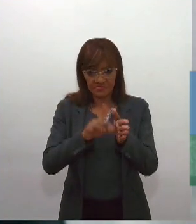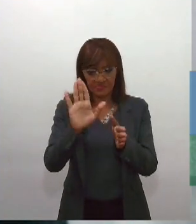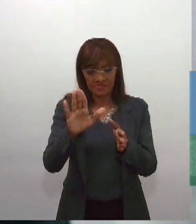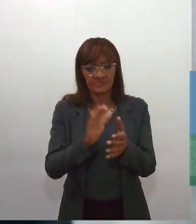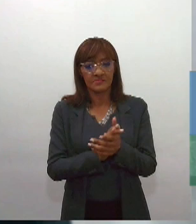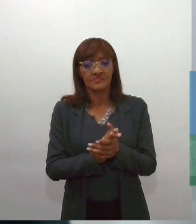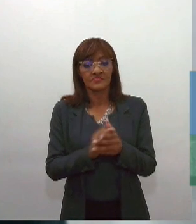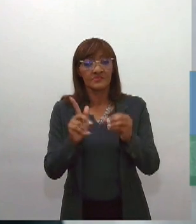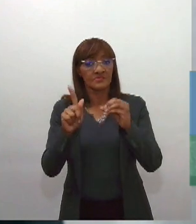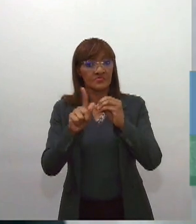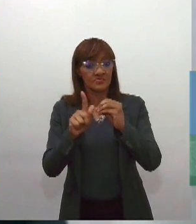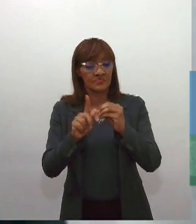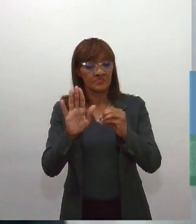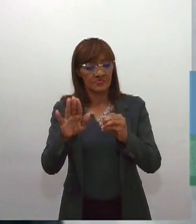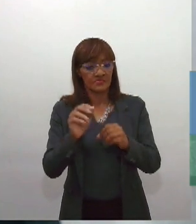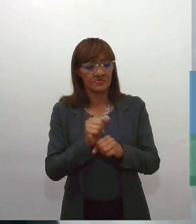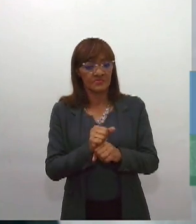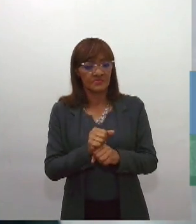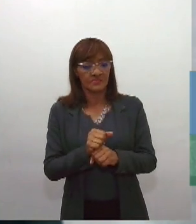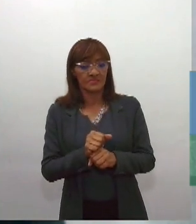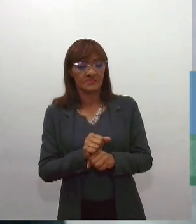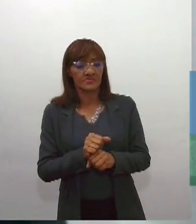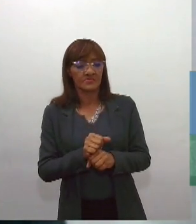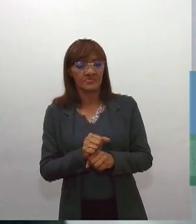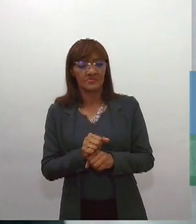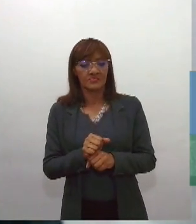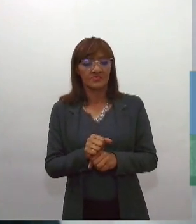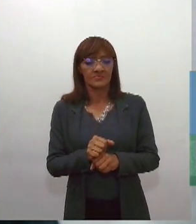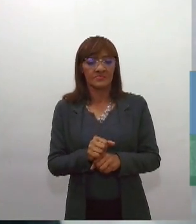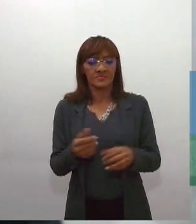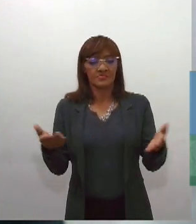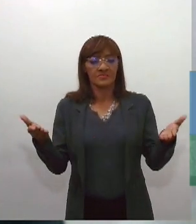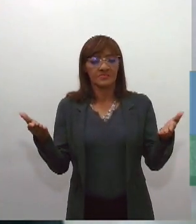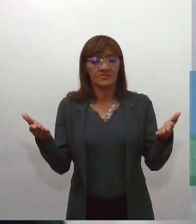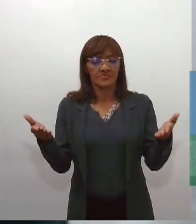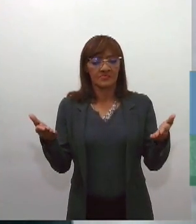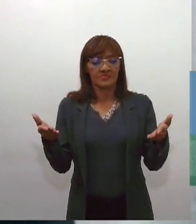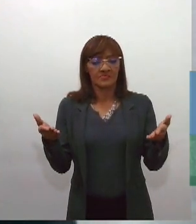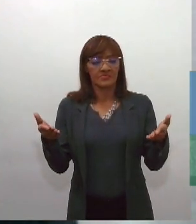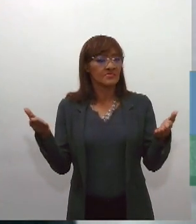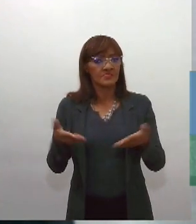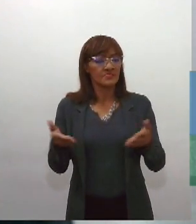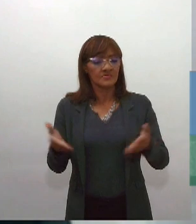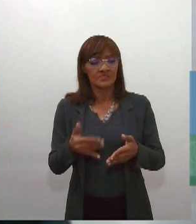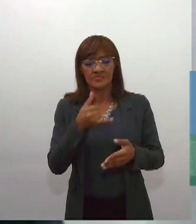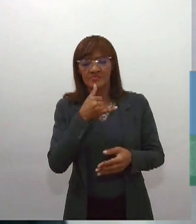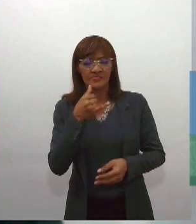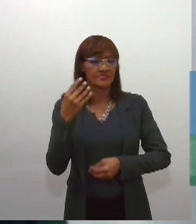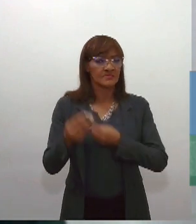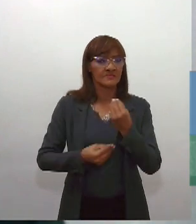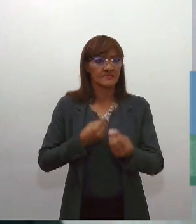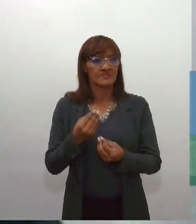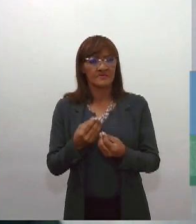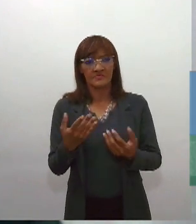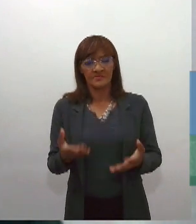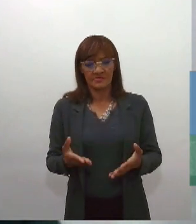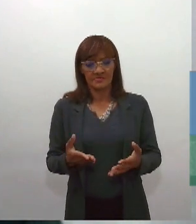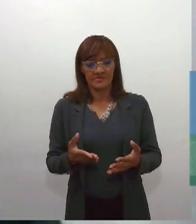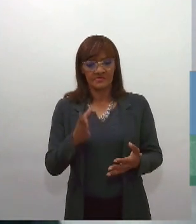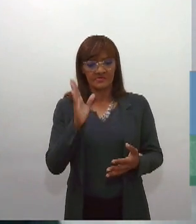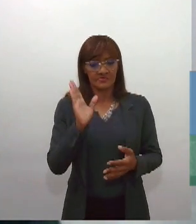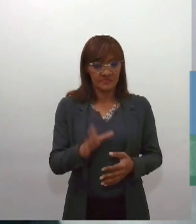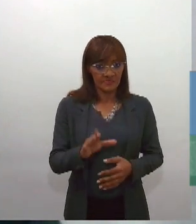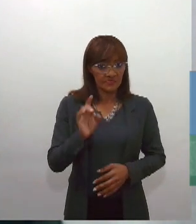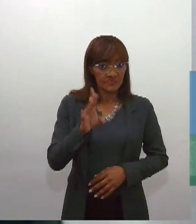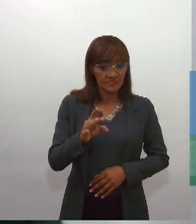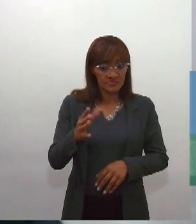da ação direta de constitucionalidade ou a 9882, que é a lei da ADPF também, ela já diz que a decisão quando cair apenas em período de recesso é que você